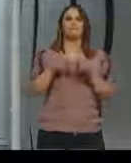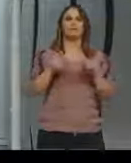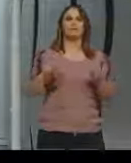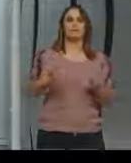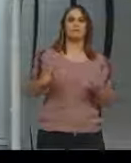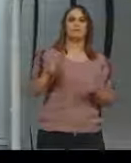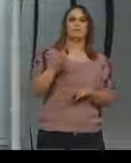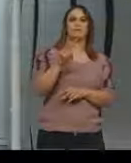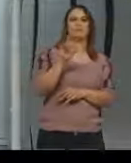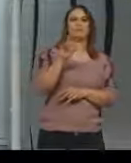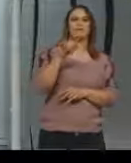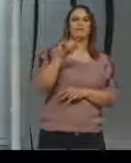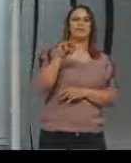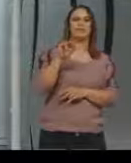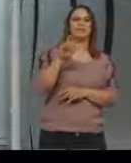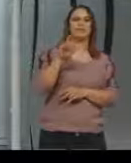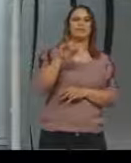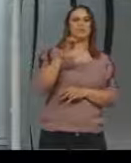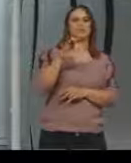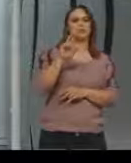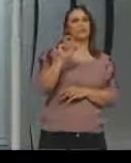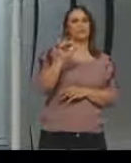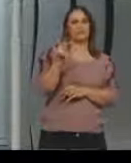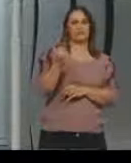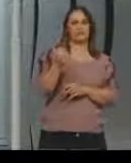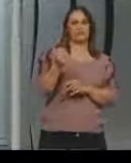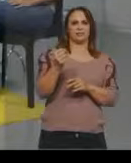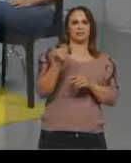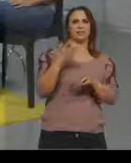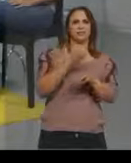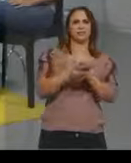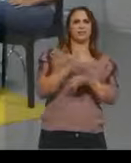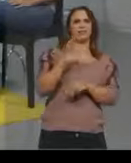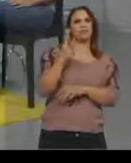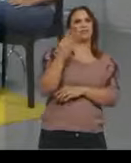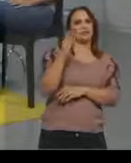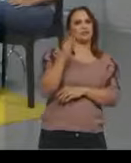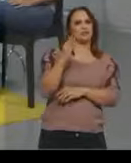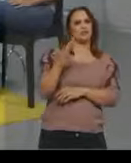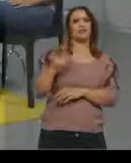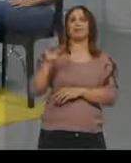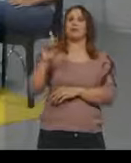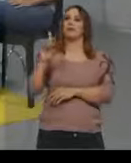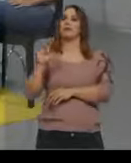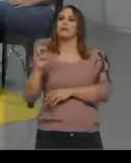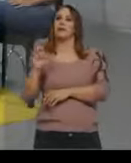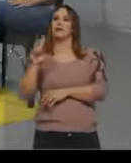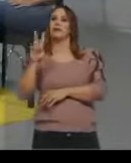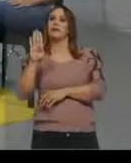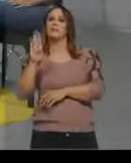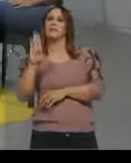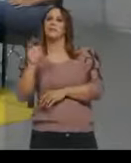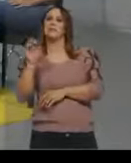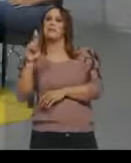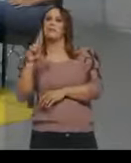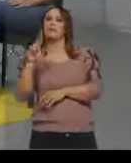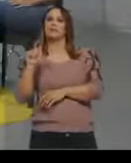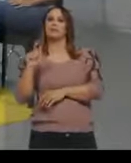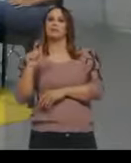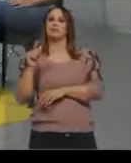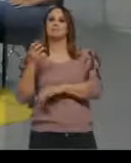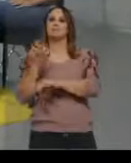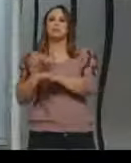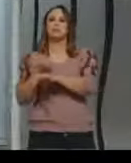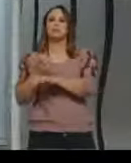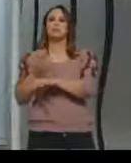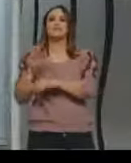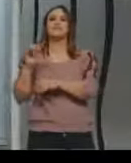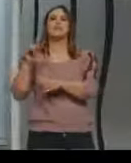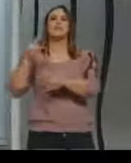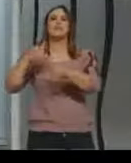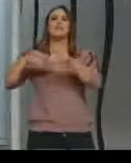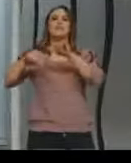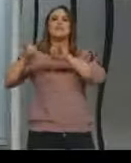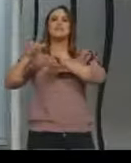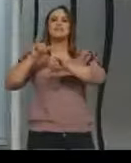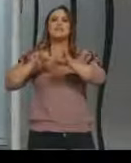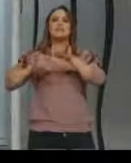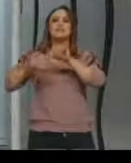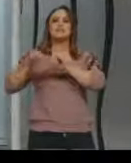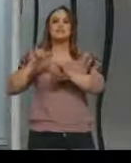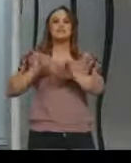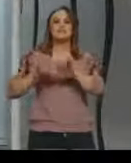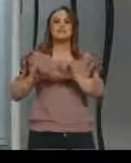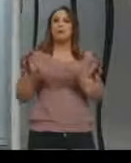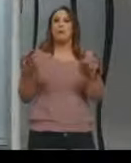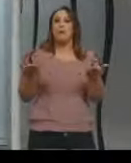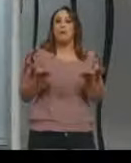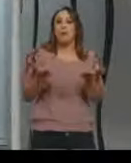Vinícius Brás, de Biologia, e Débora de Mendonça, professora de Química. E vamos falar sobre um assunto